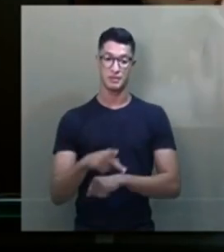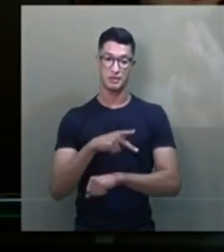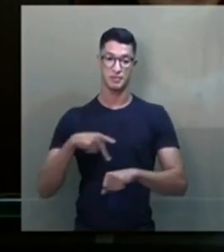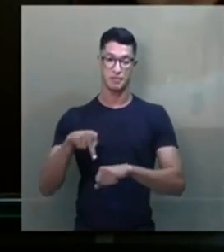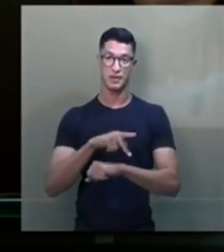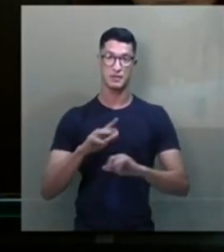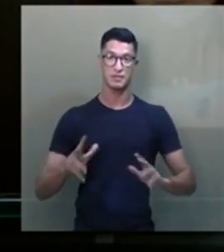maravilhoso que é o Brasil.